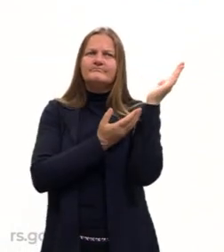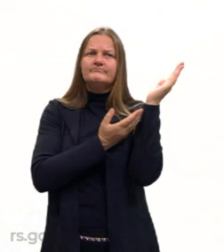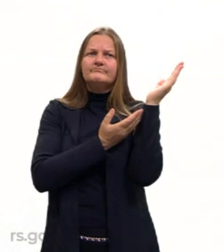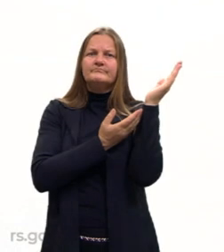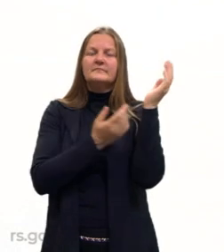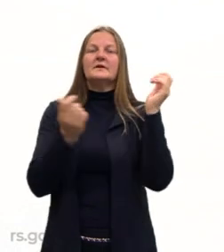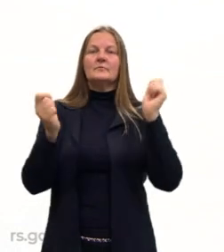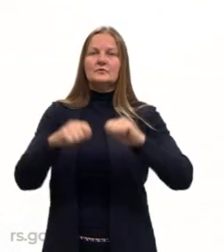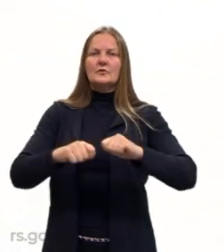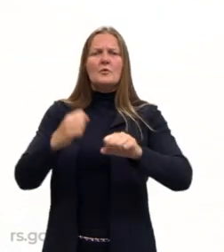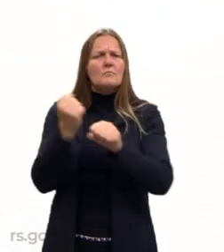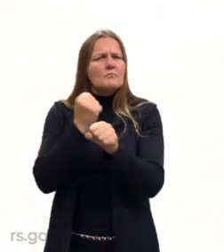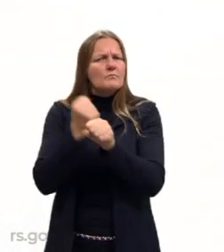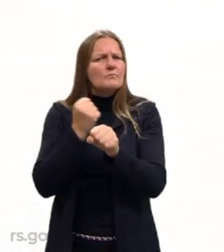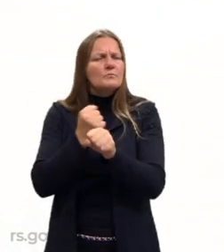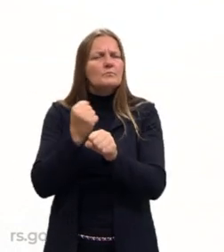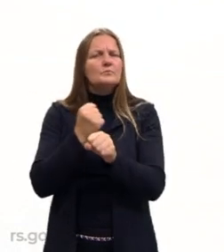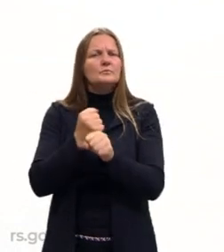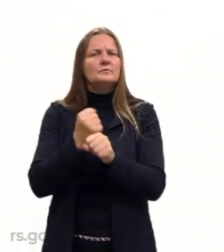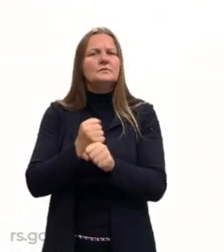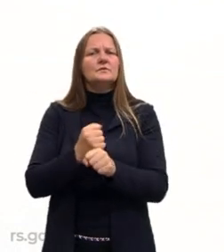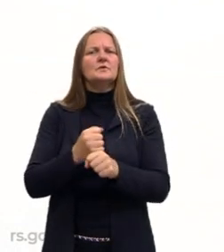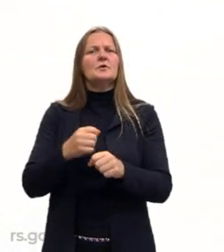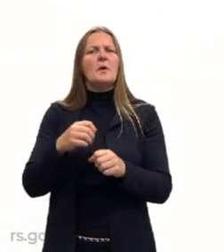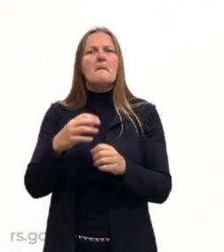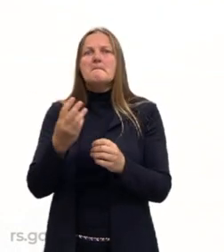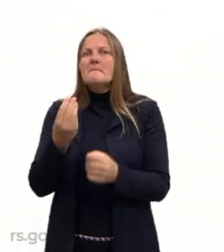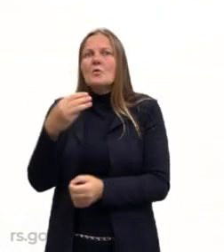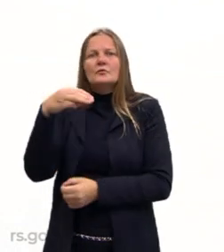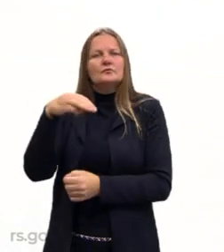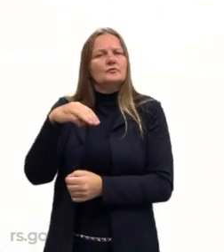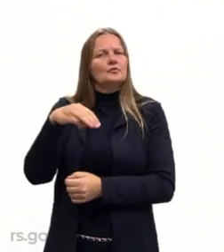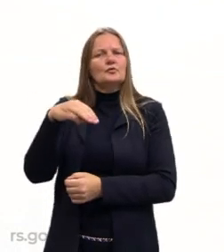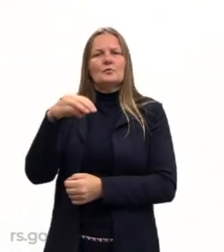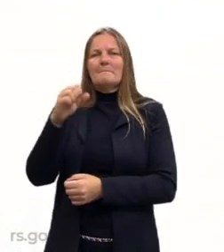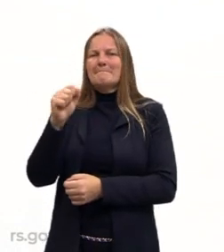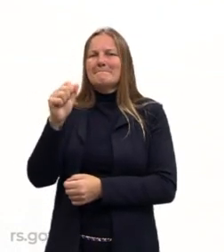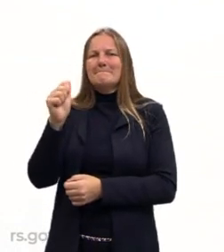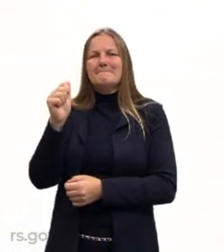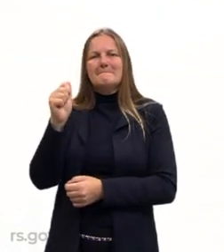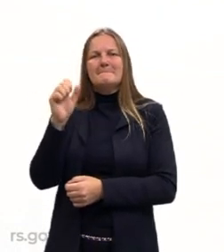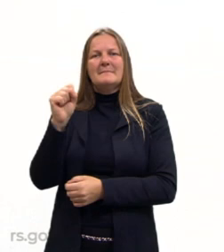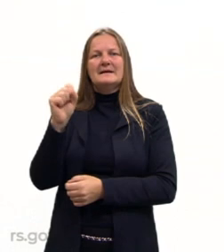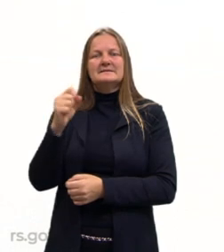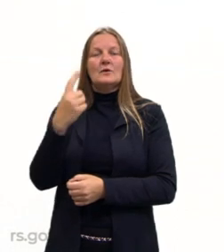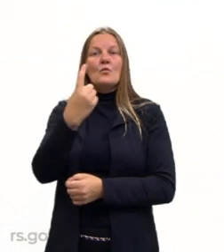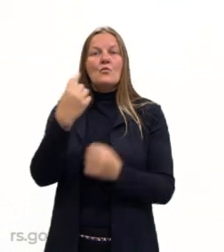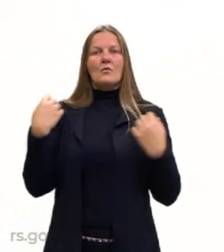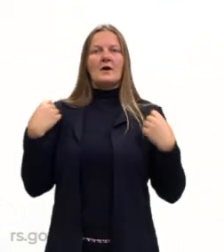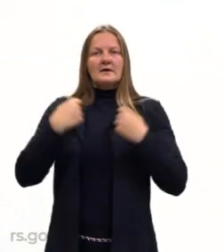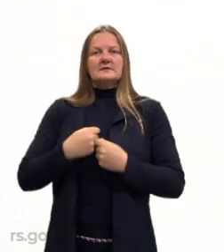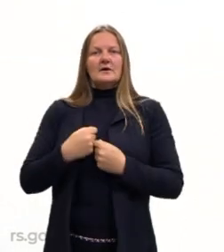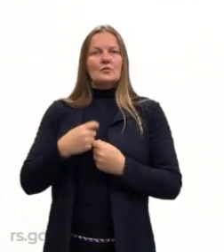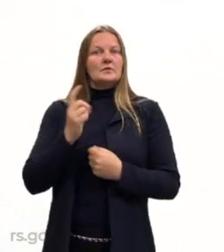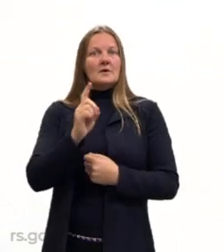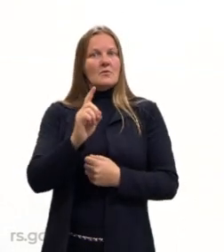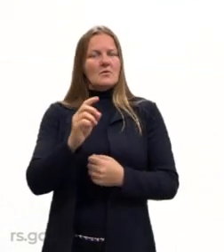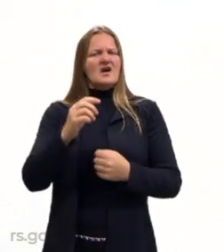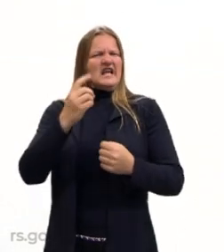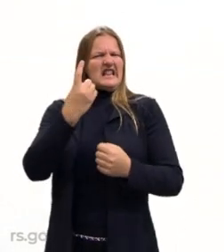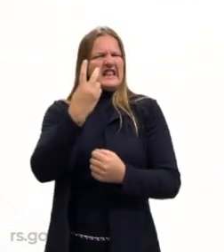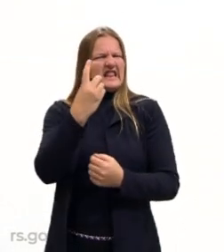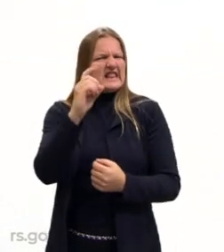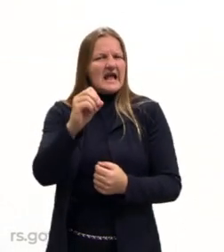Possibilitou, então, a produção de produtos em massa, que isso quer dizer, agora eu tenho não só um casaco, eu posso produzir 10, 15, 20